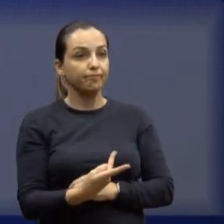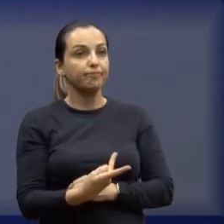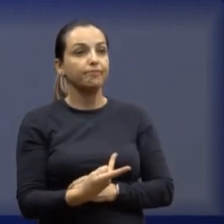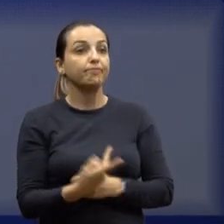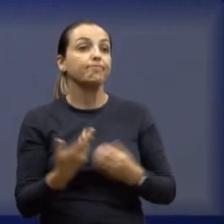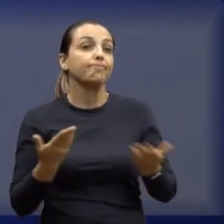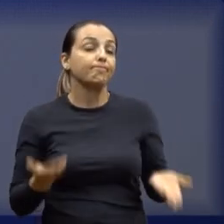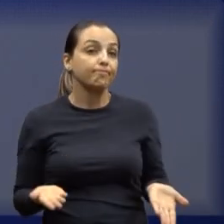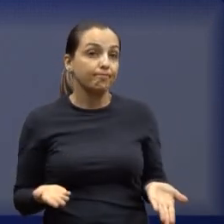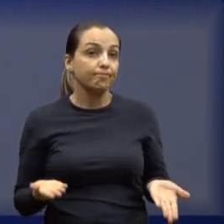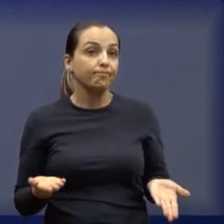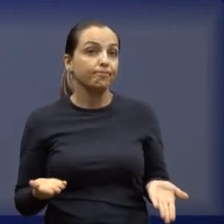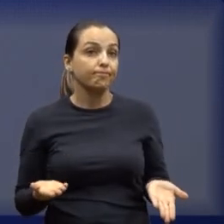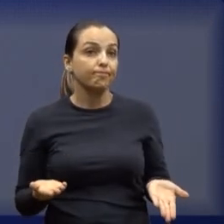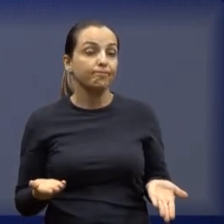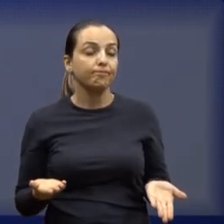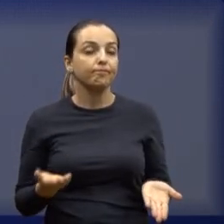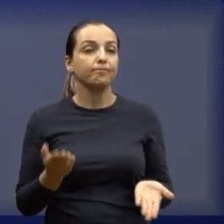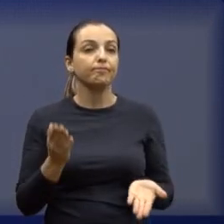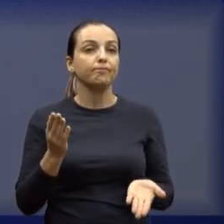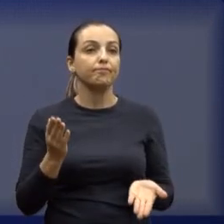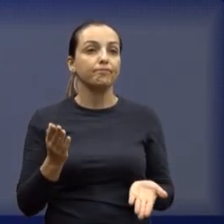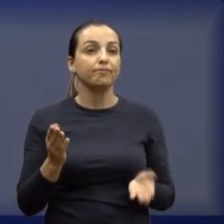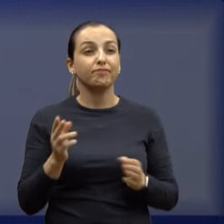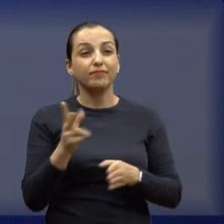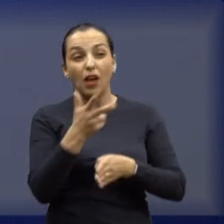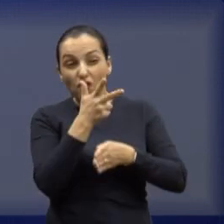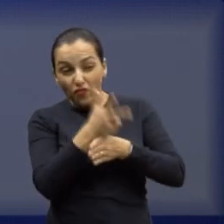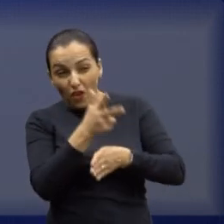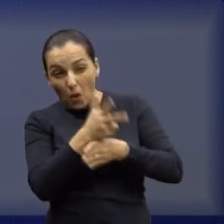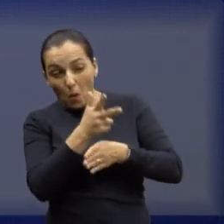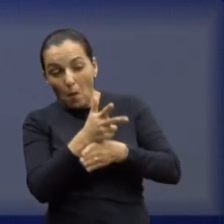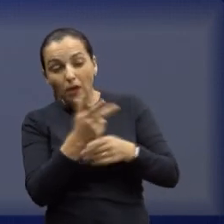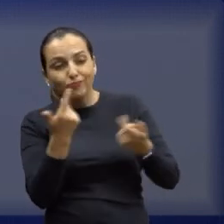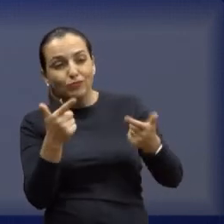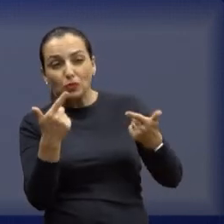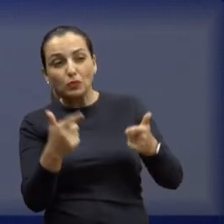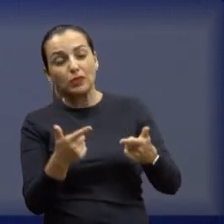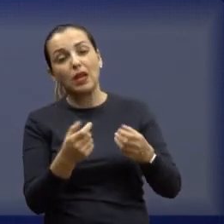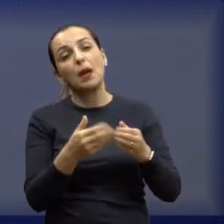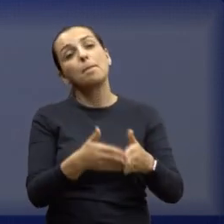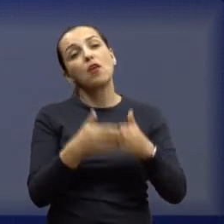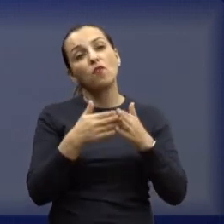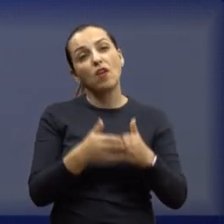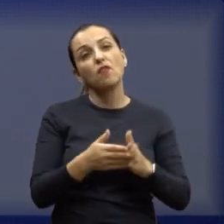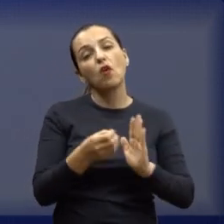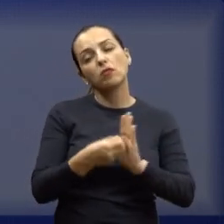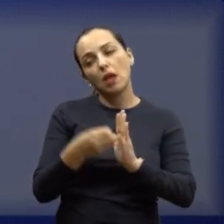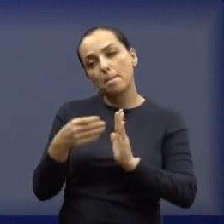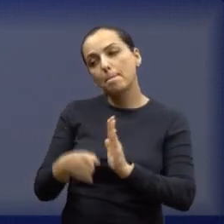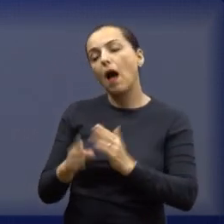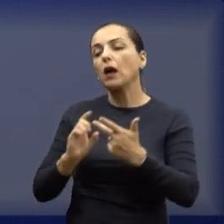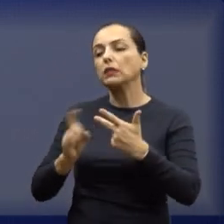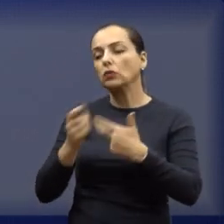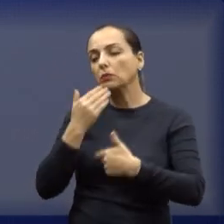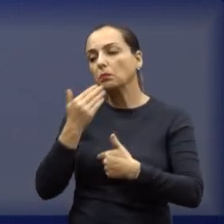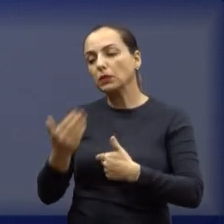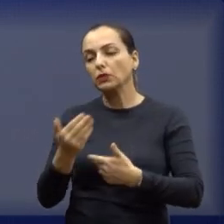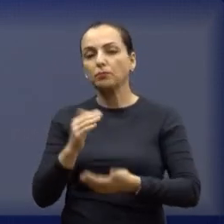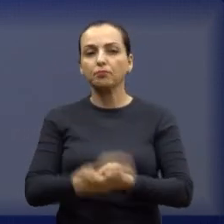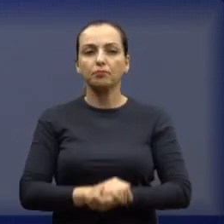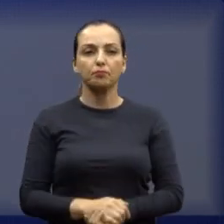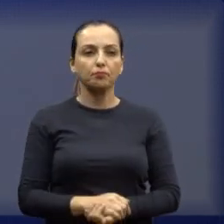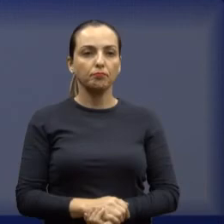crateras. E, pena que ninguém não filmou. puder repassar para a chefia, urgentemente eu agradeço.